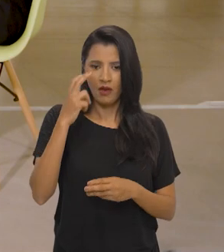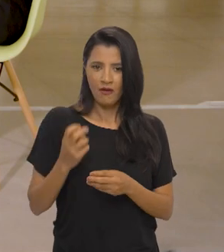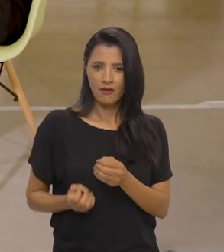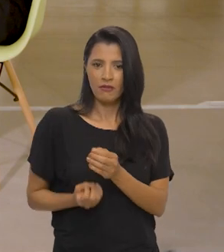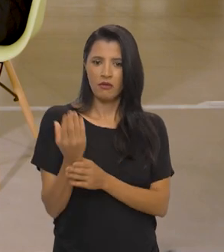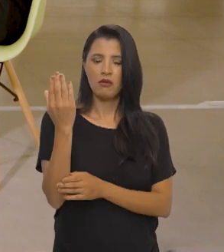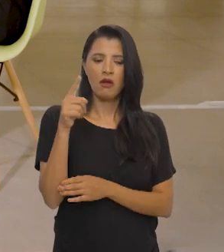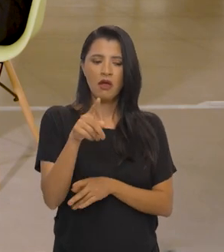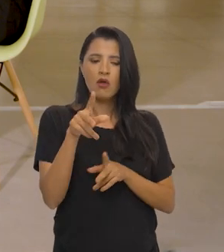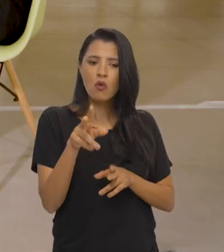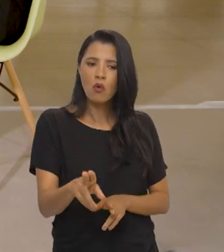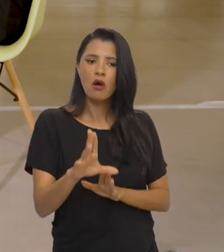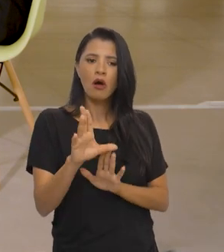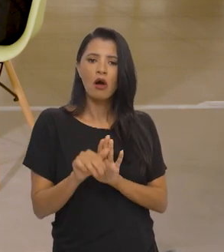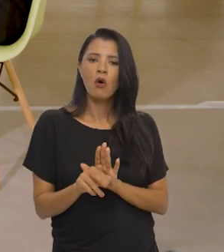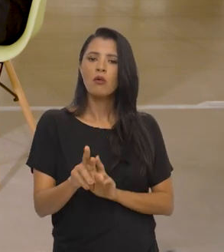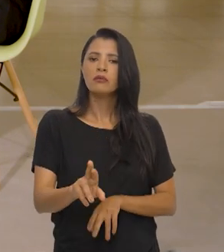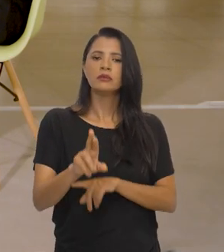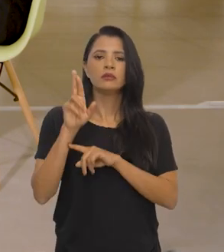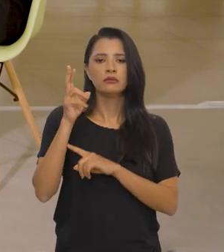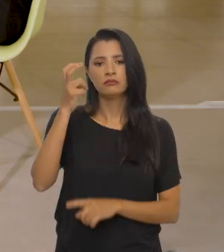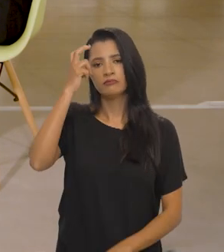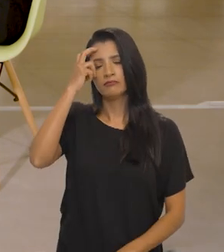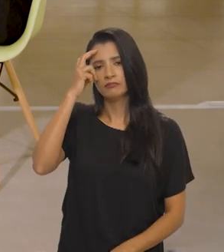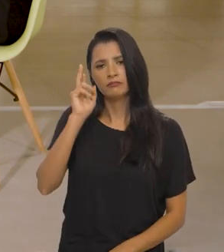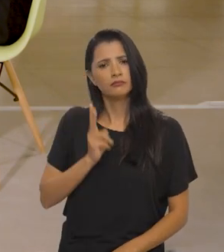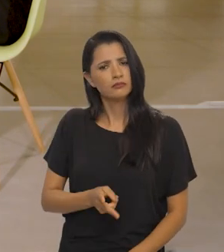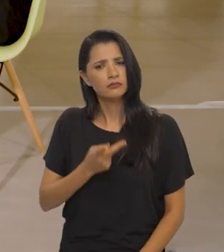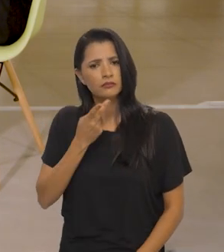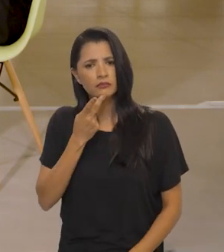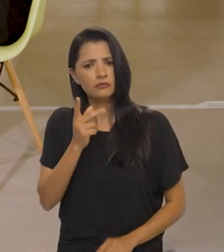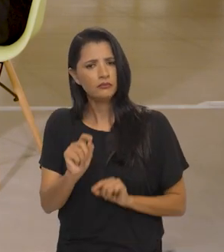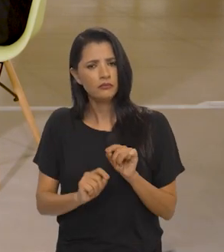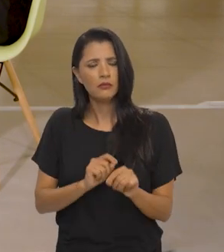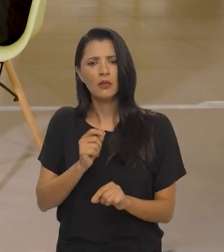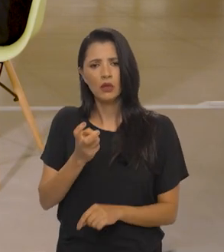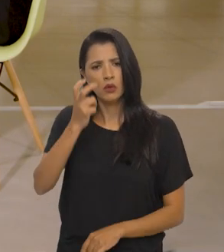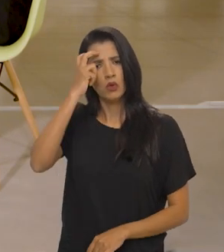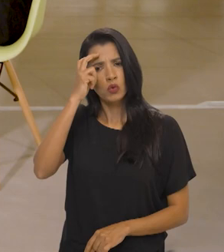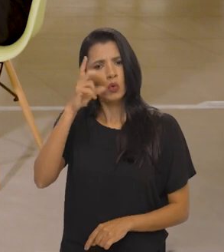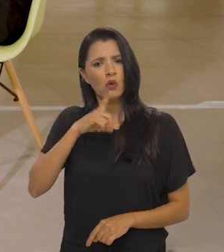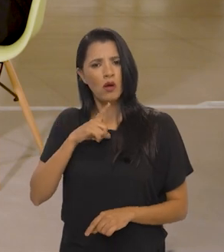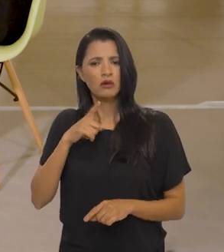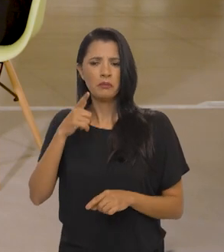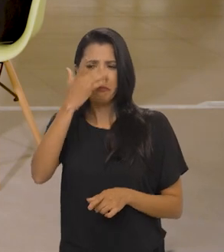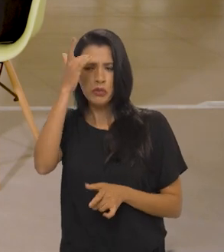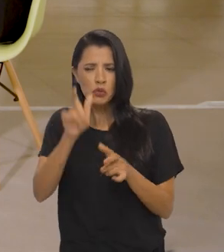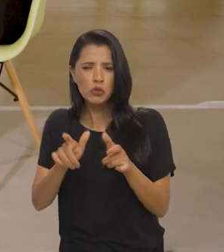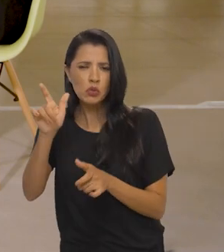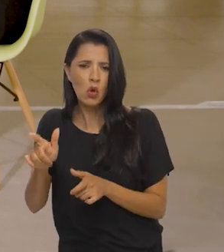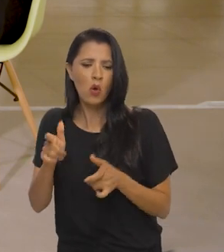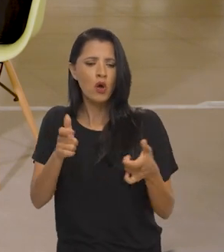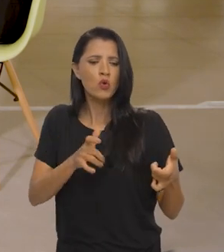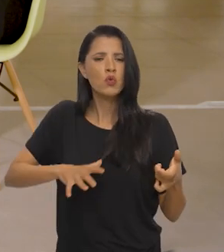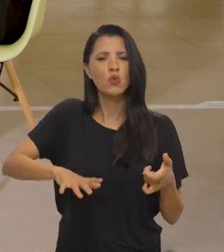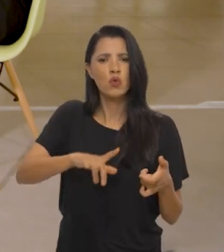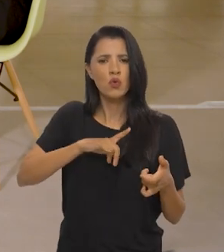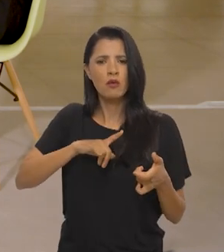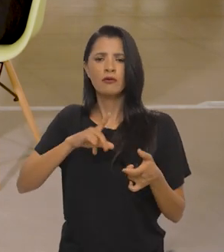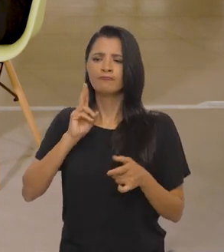símbolo do que a cultura brasileira representa. Eu tenho insistido que a cultura é o meio pelo qual povos, sujeitos, territórios,